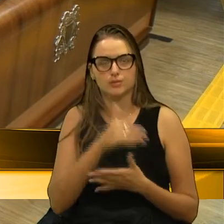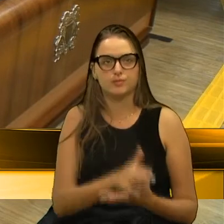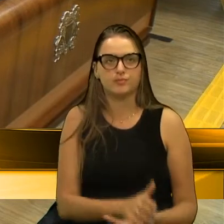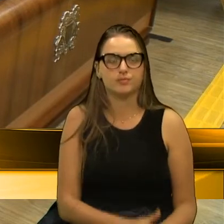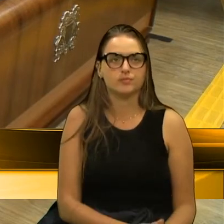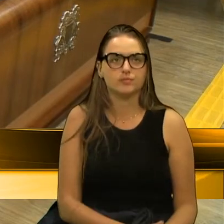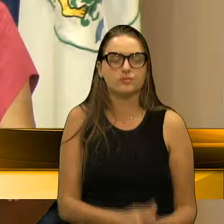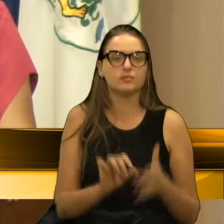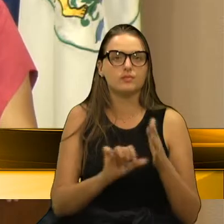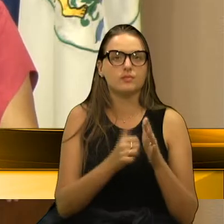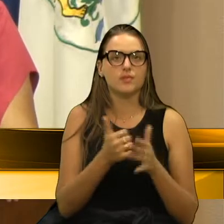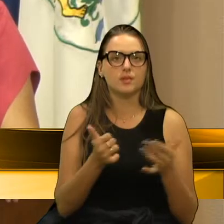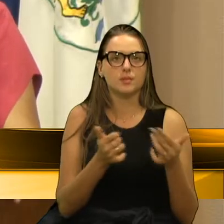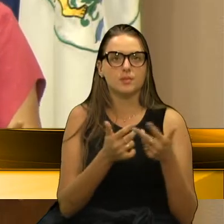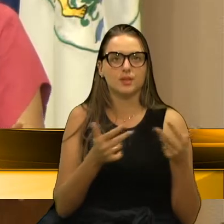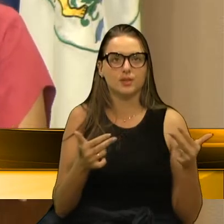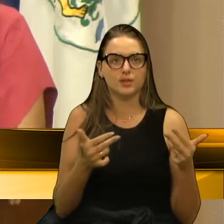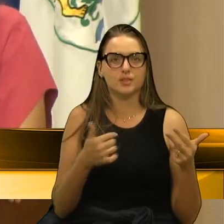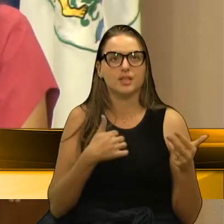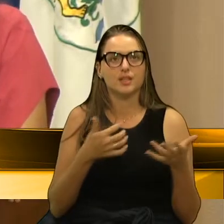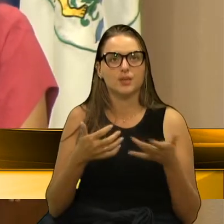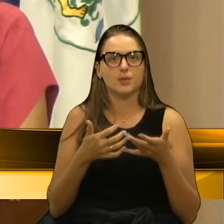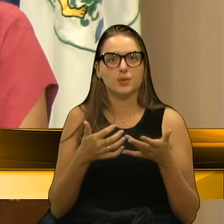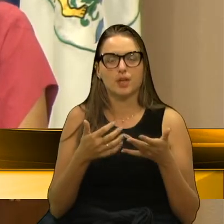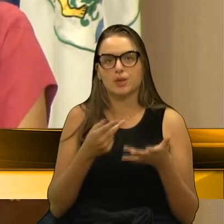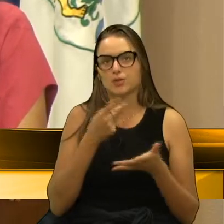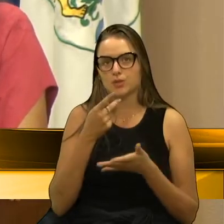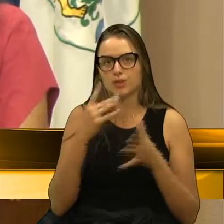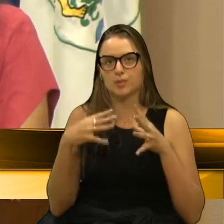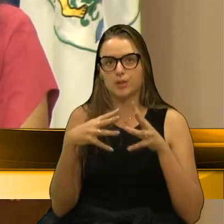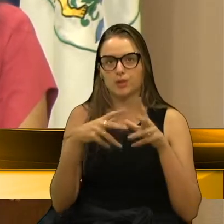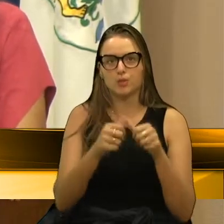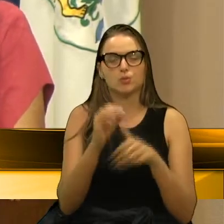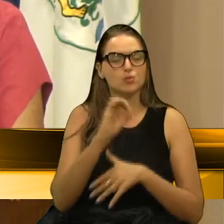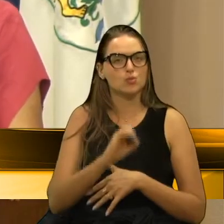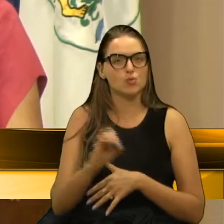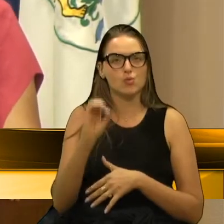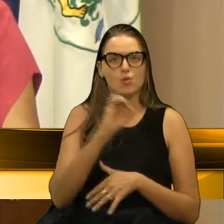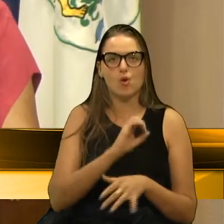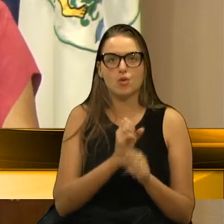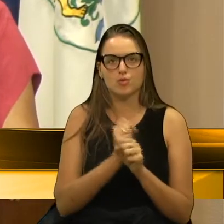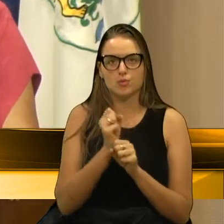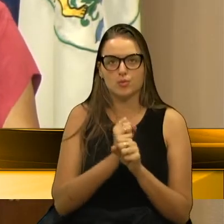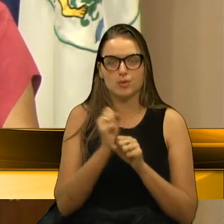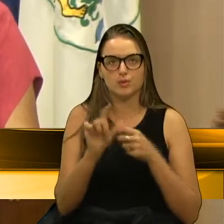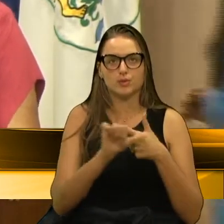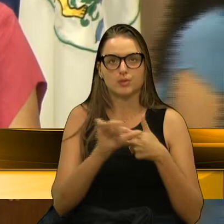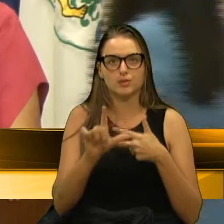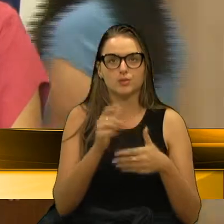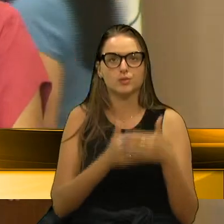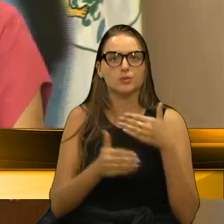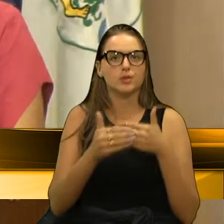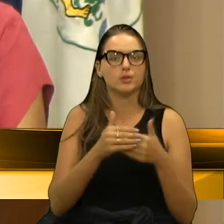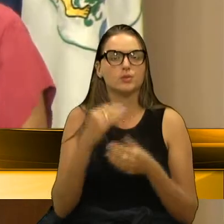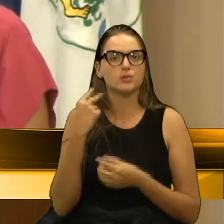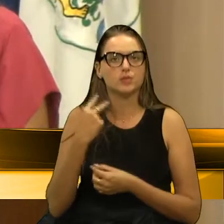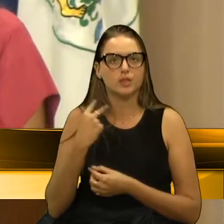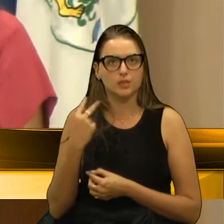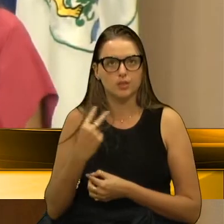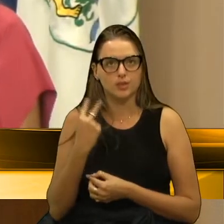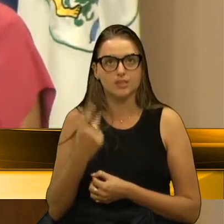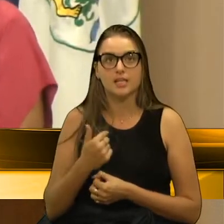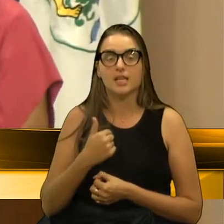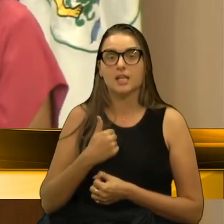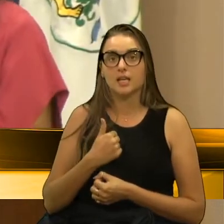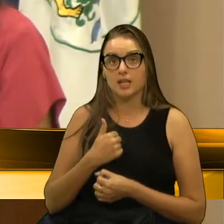Primeiramente, então, desejar um ótimo ano legislativo a todos os vereadores. Estava